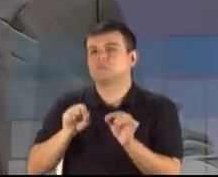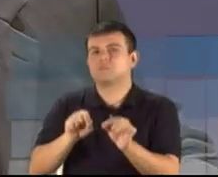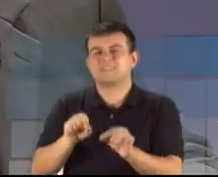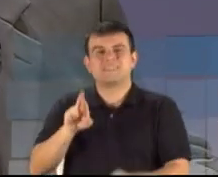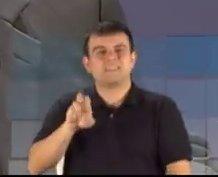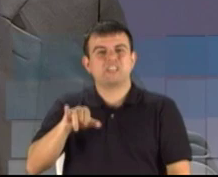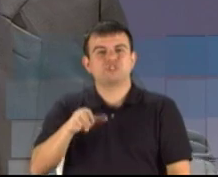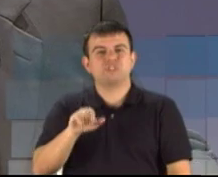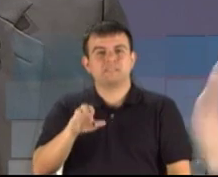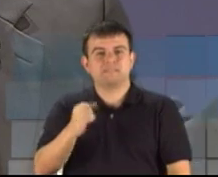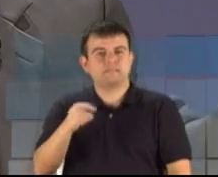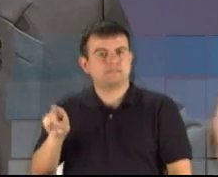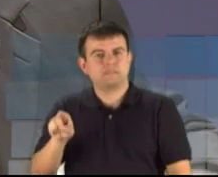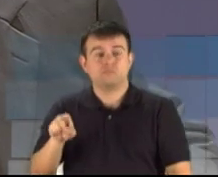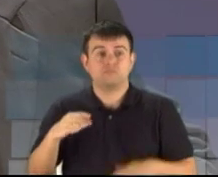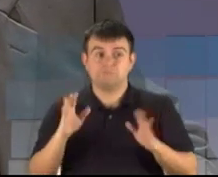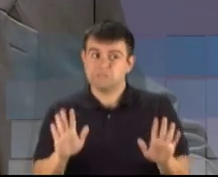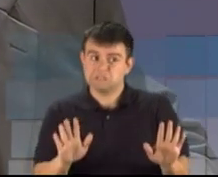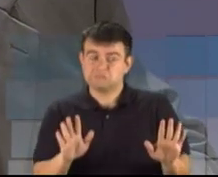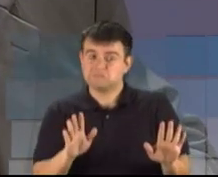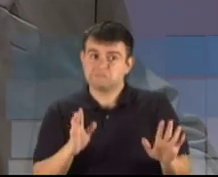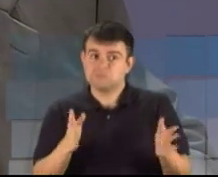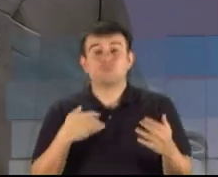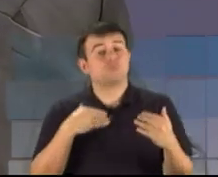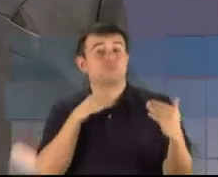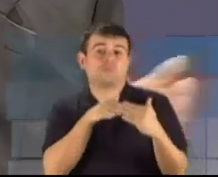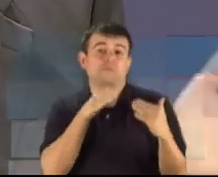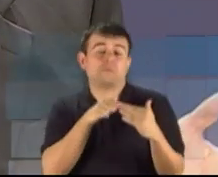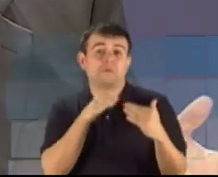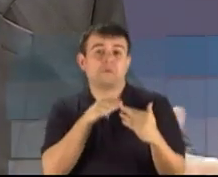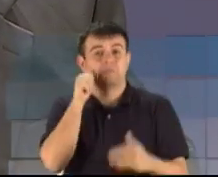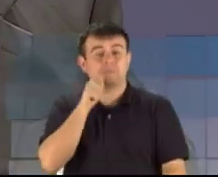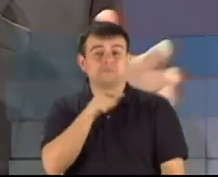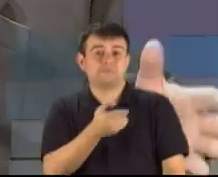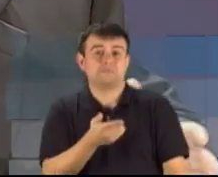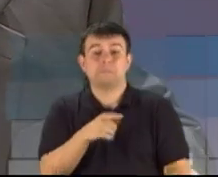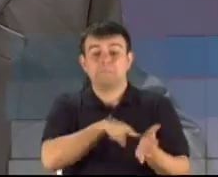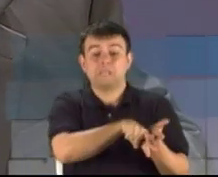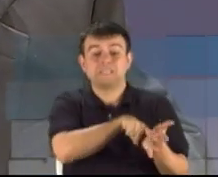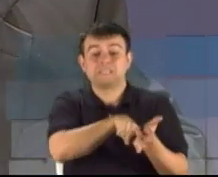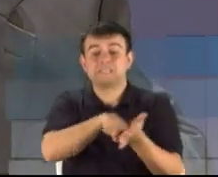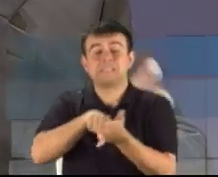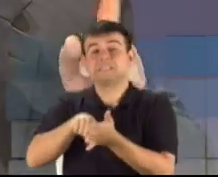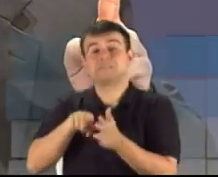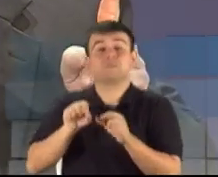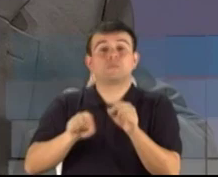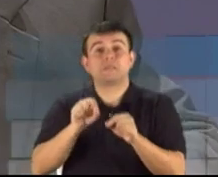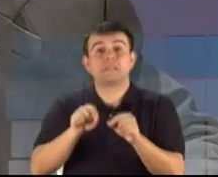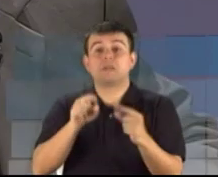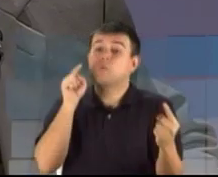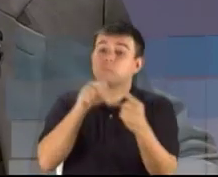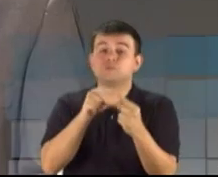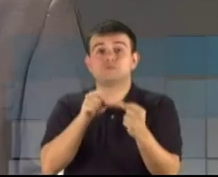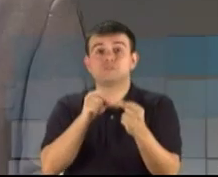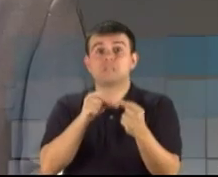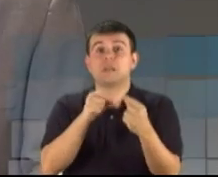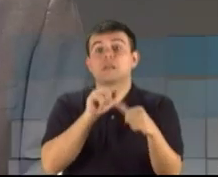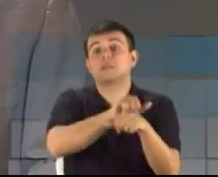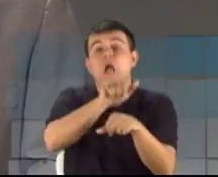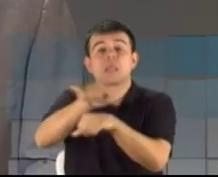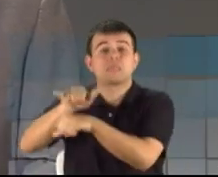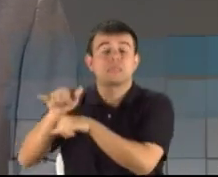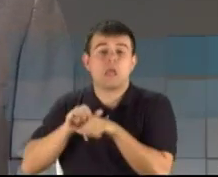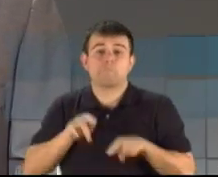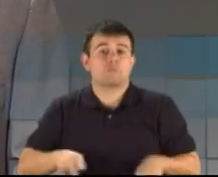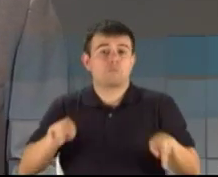Eu repito, concordo com ela. Pesquisa eleitoral é para enganar o povo. Vamos pensar antes de... Tempo esgotado.